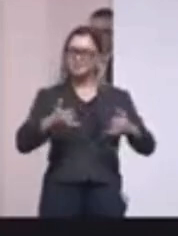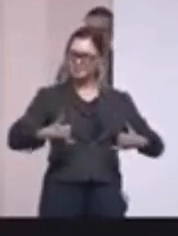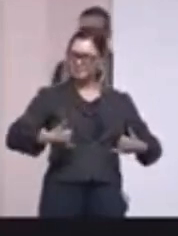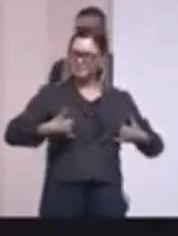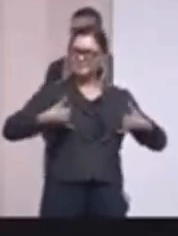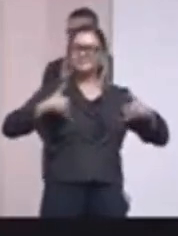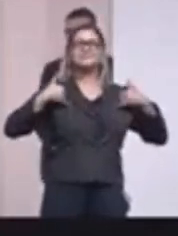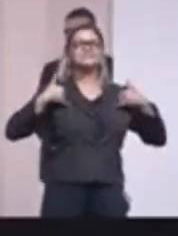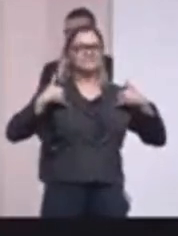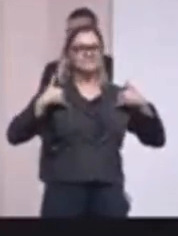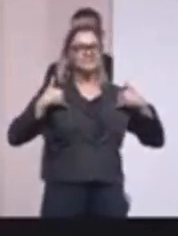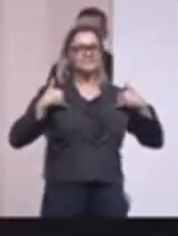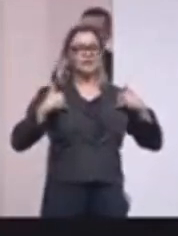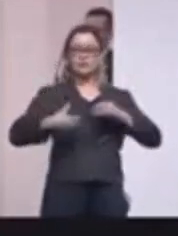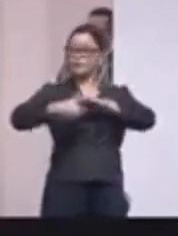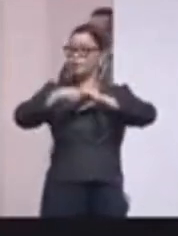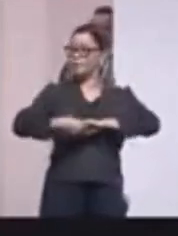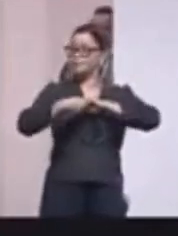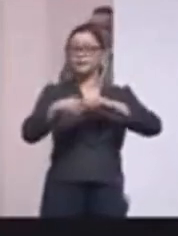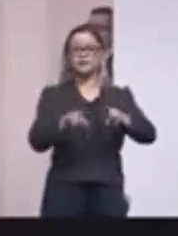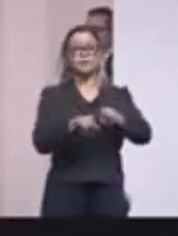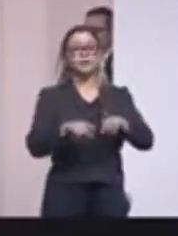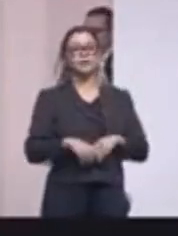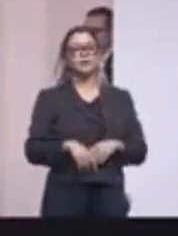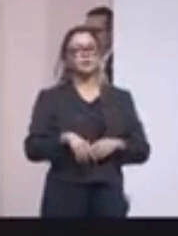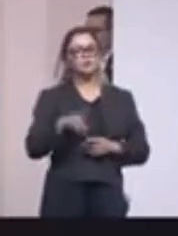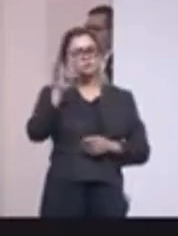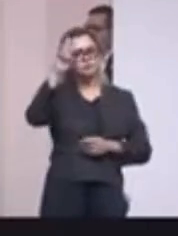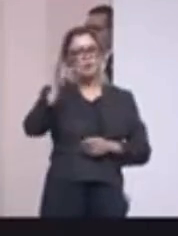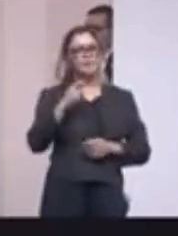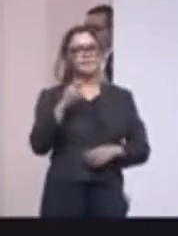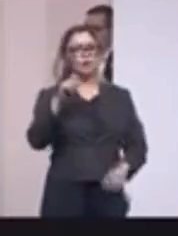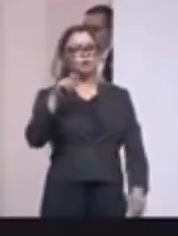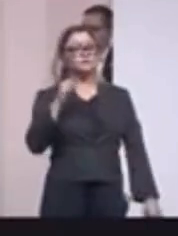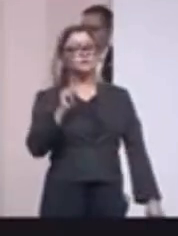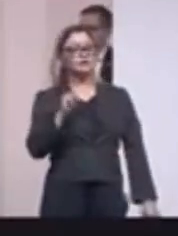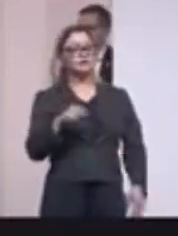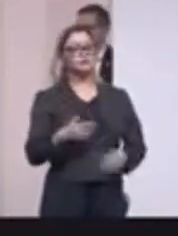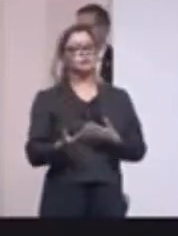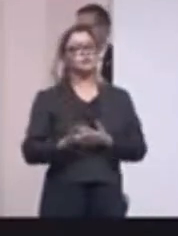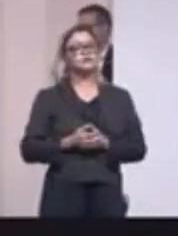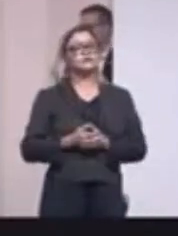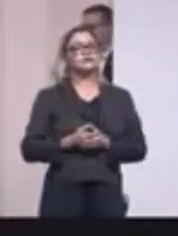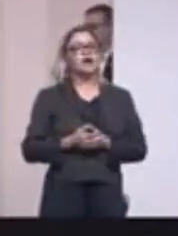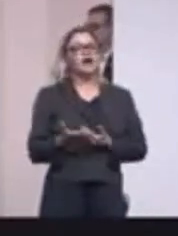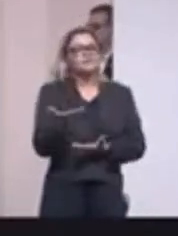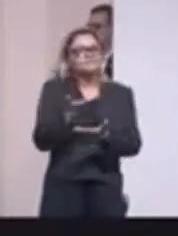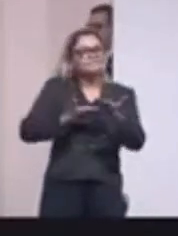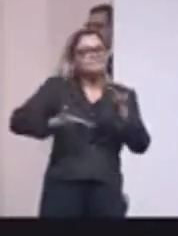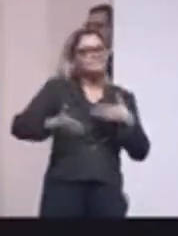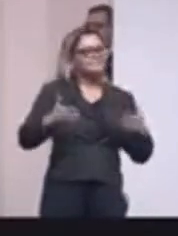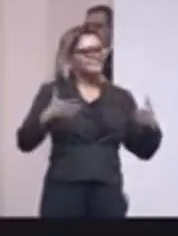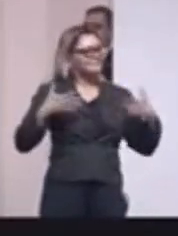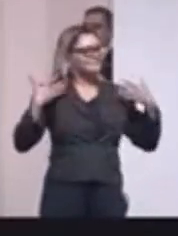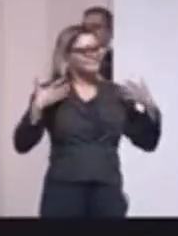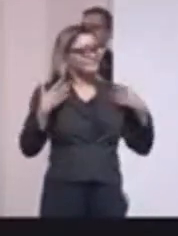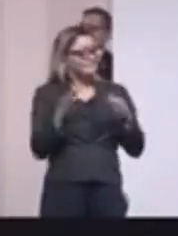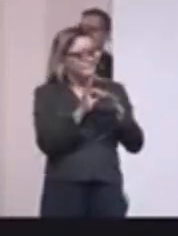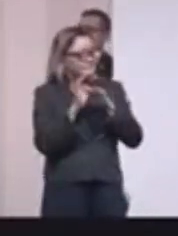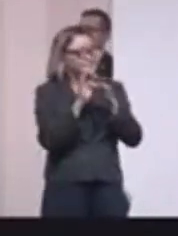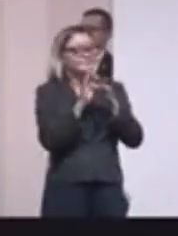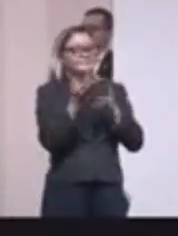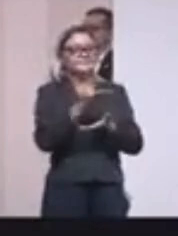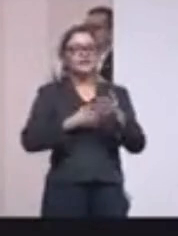orgulho, e já vou cumprimentar também aqui o doutor Paulo Sérgio, da relação de harmonia que existe aqui no Estado de São Paulo entre os